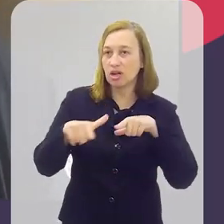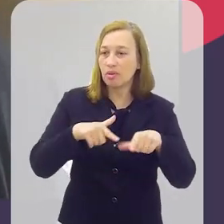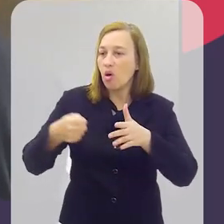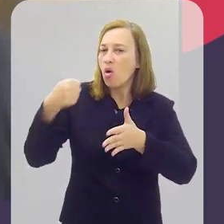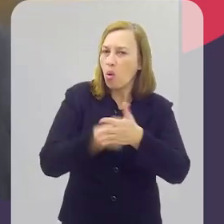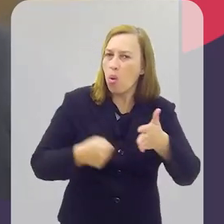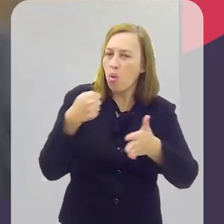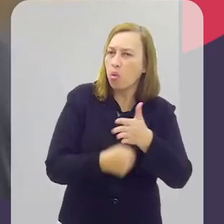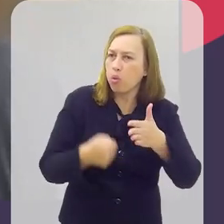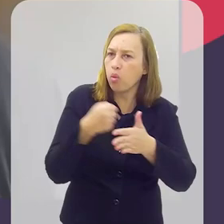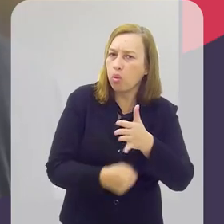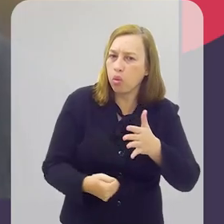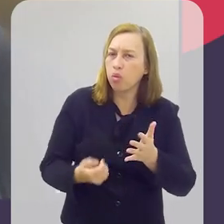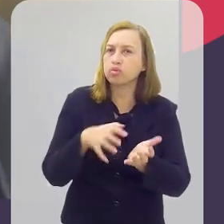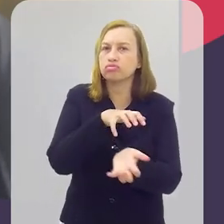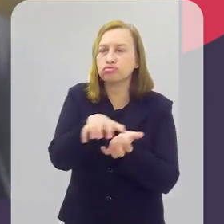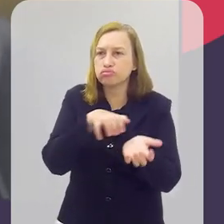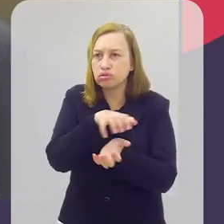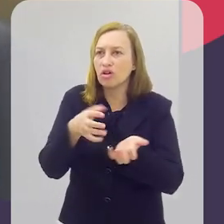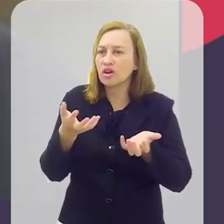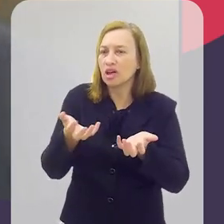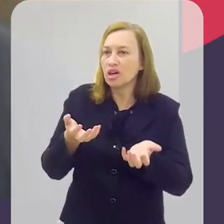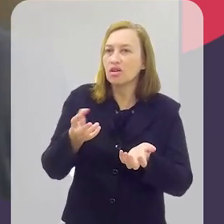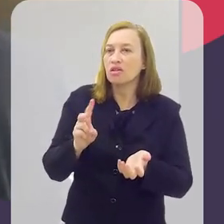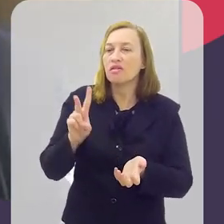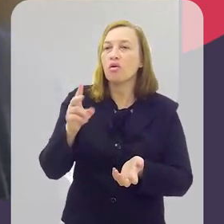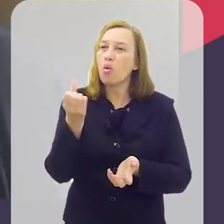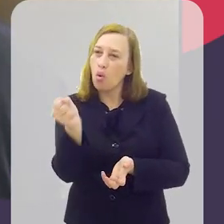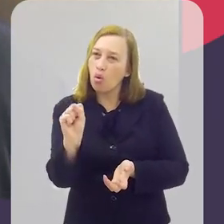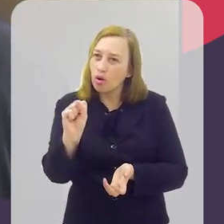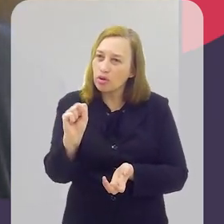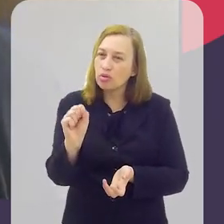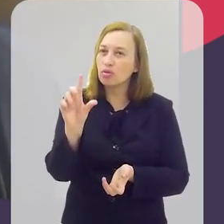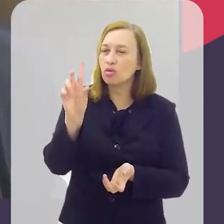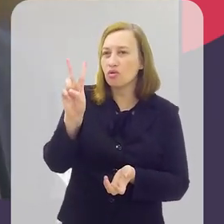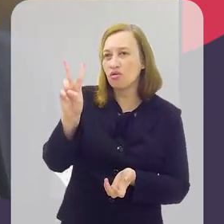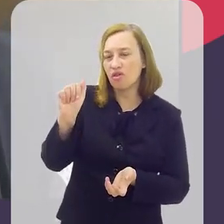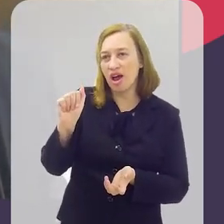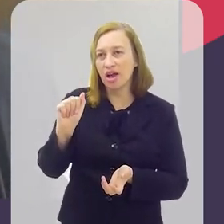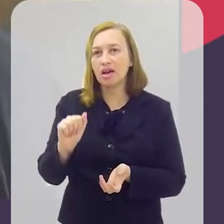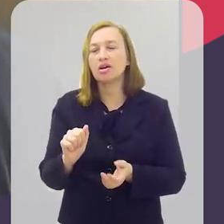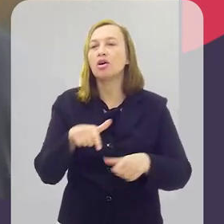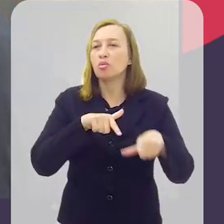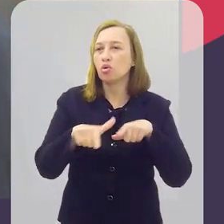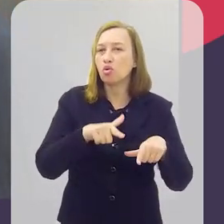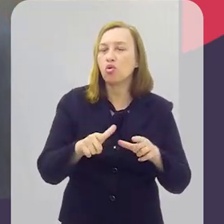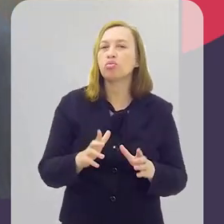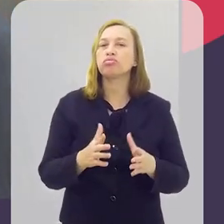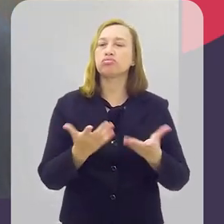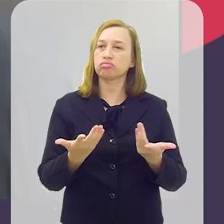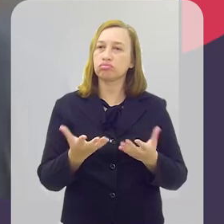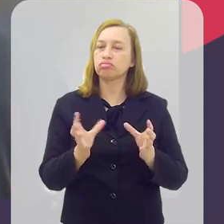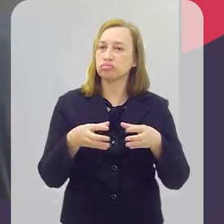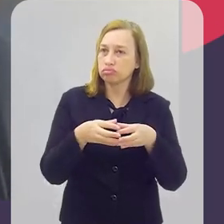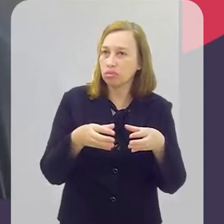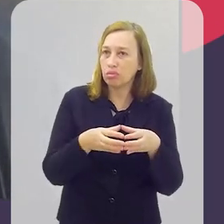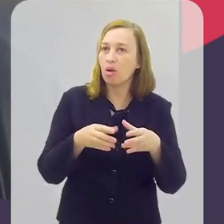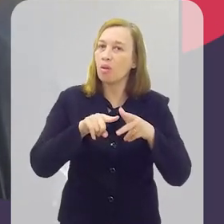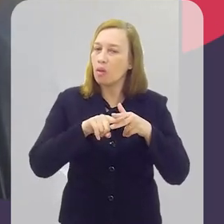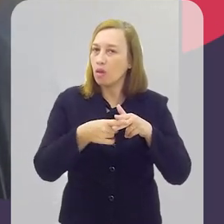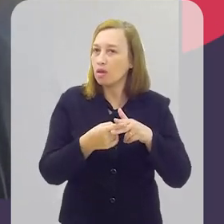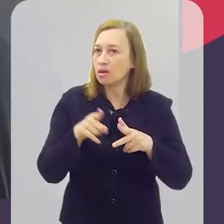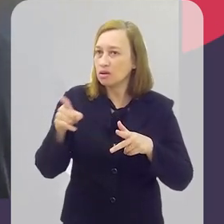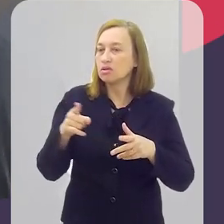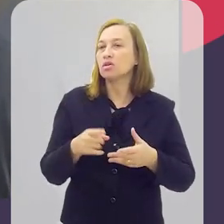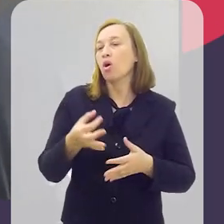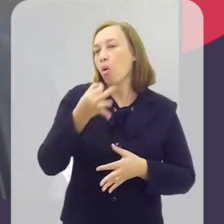ameaçando a fazer greve e tal, nós conseguimos oito vagas pro grupo de trabalho que trata a regulamentação. A gente está